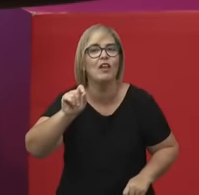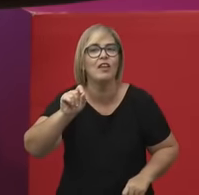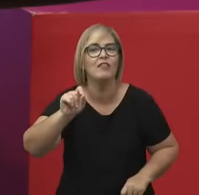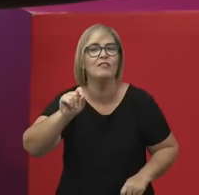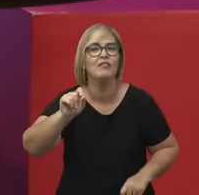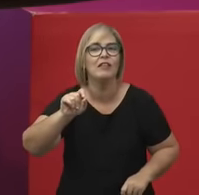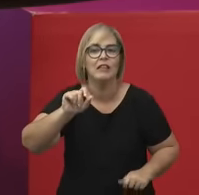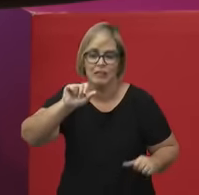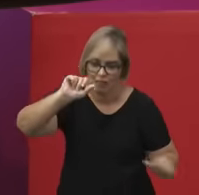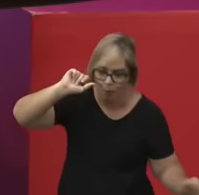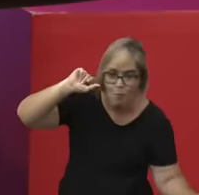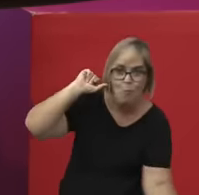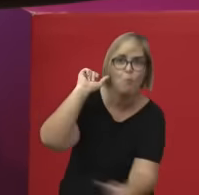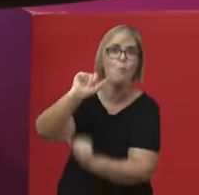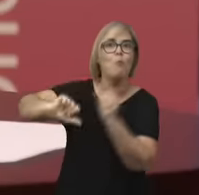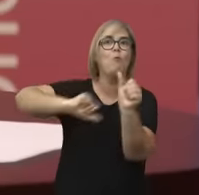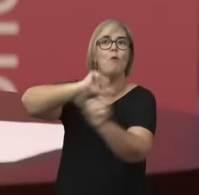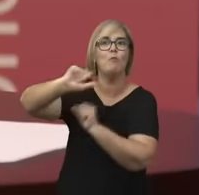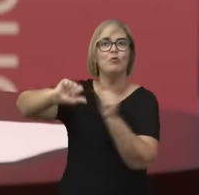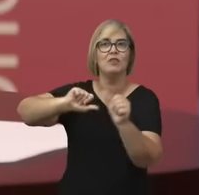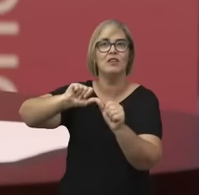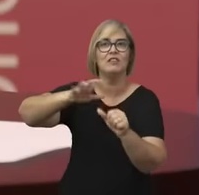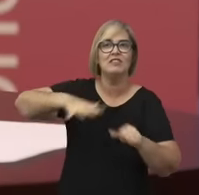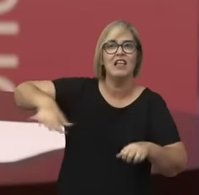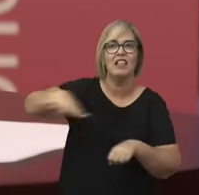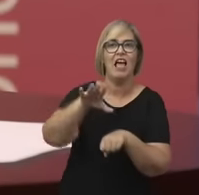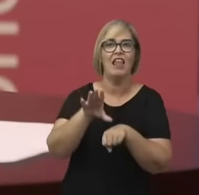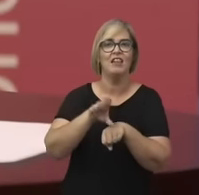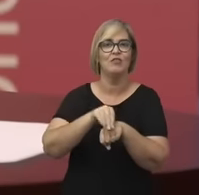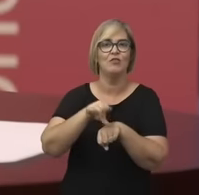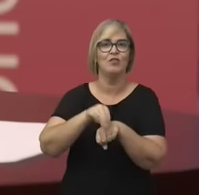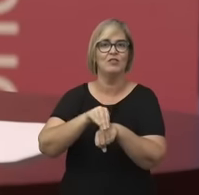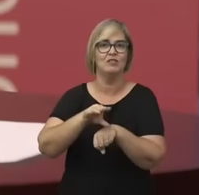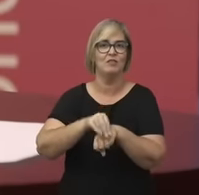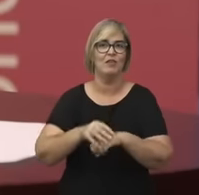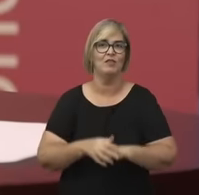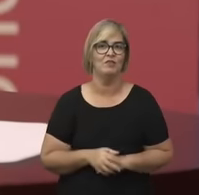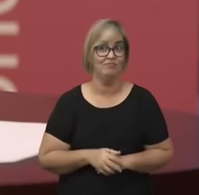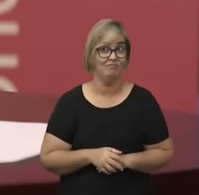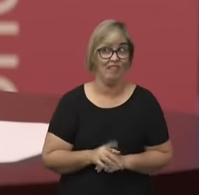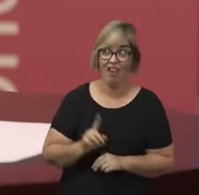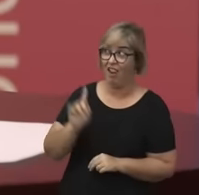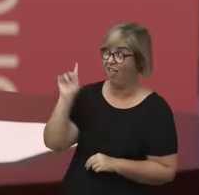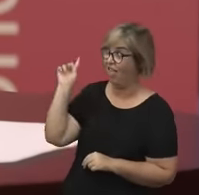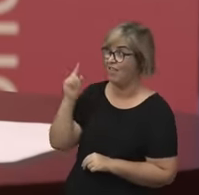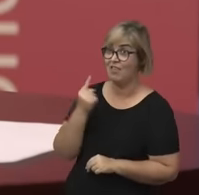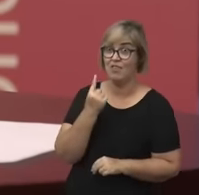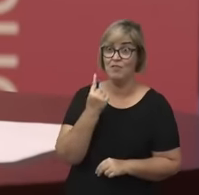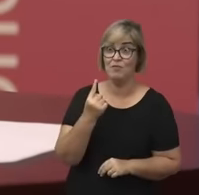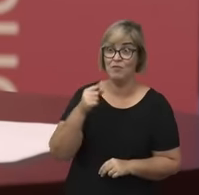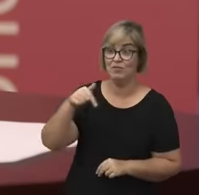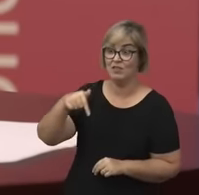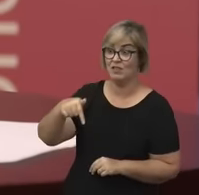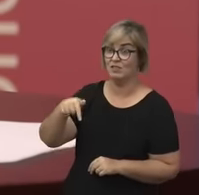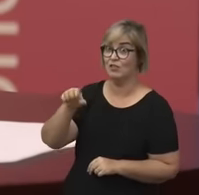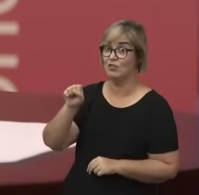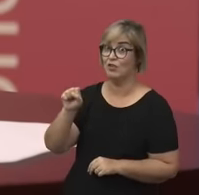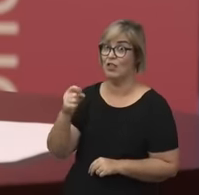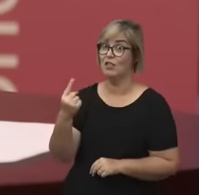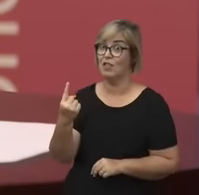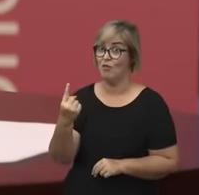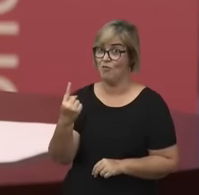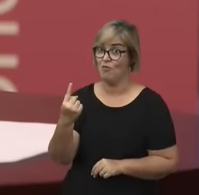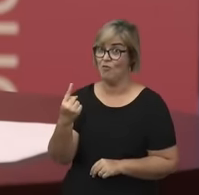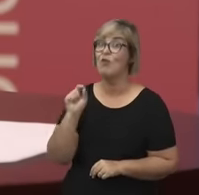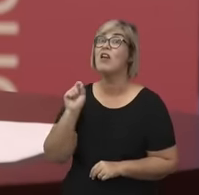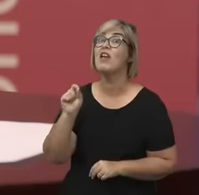copernicana no conhecimento. Quem usou esse argumento em 1781, uns 50 anos depois? O